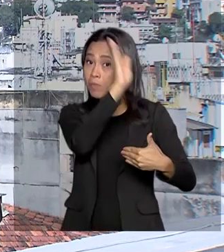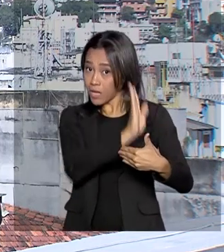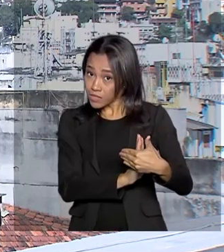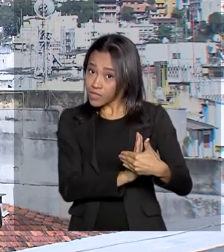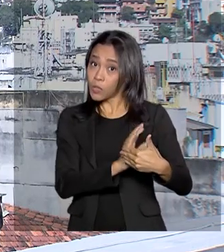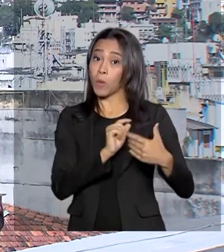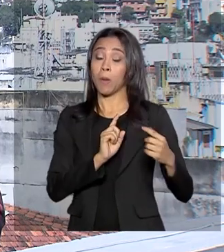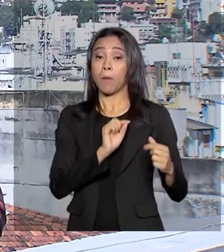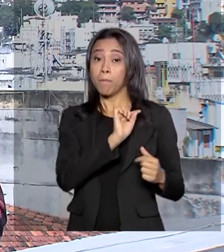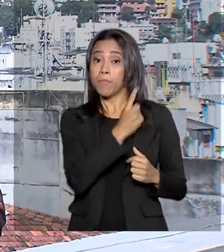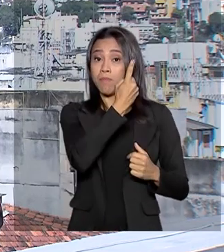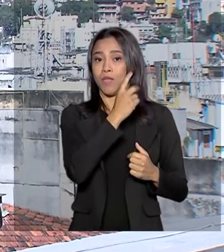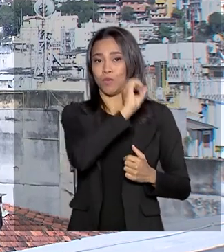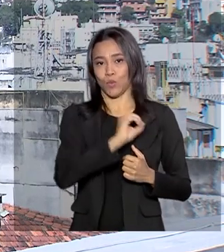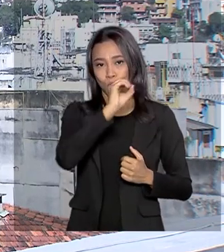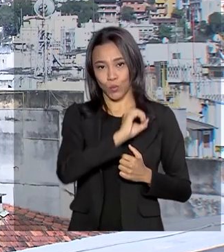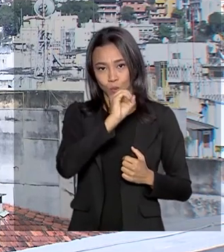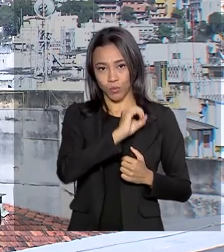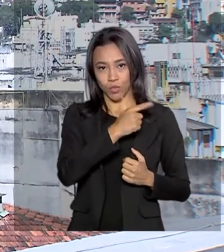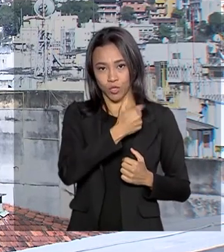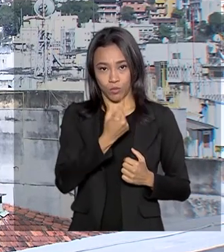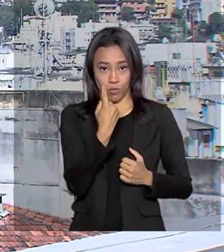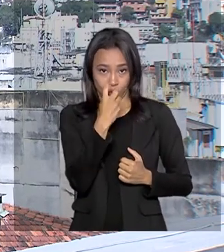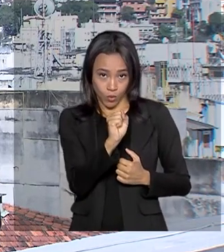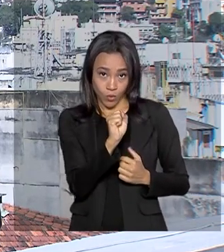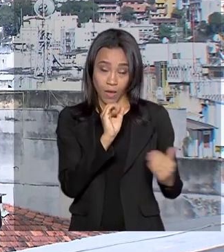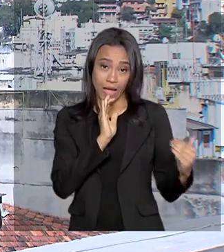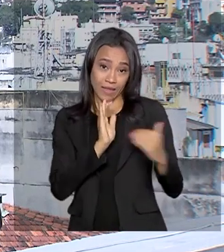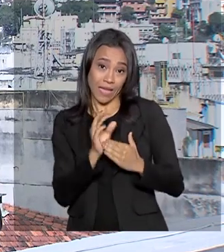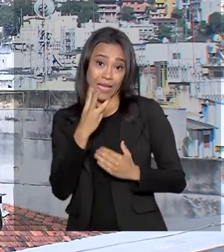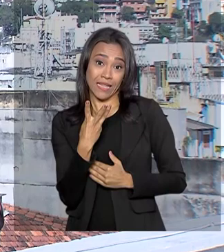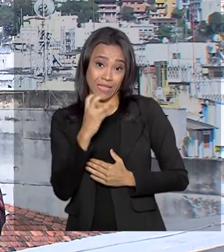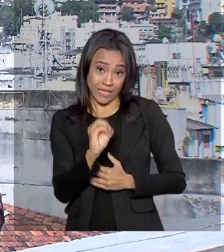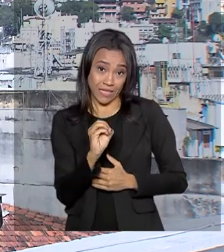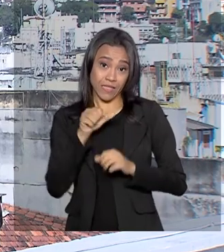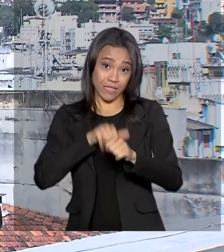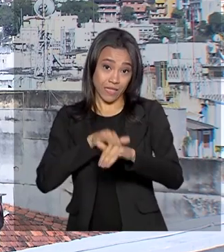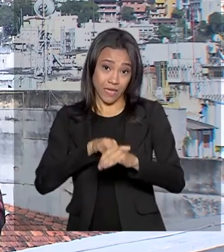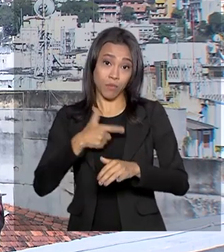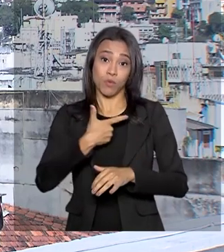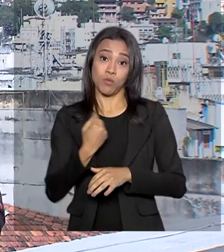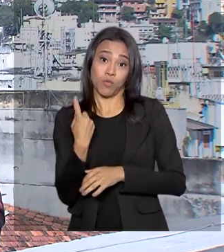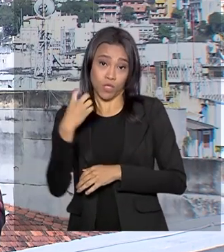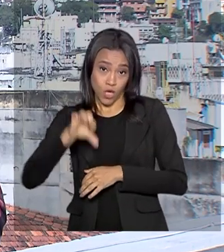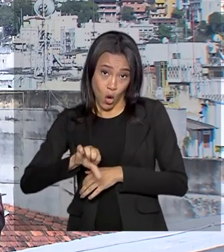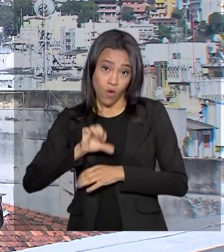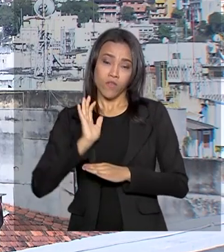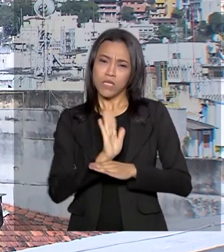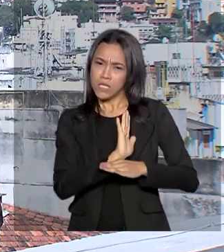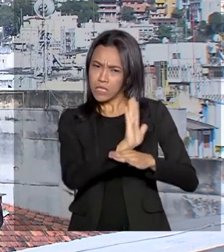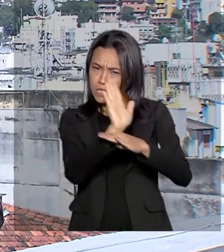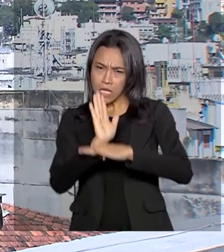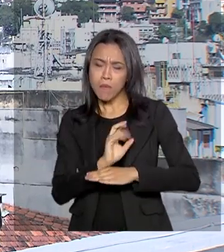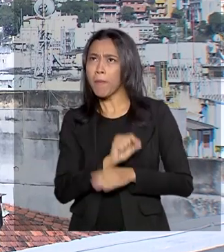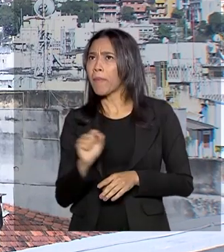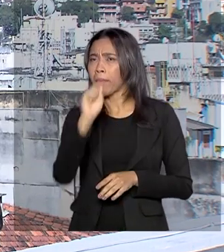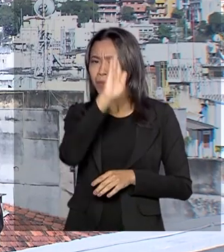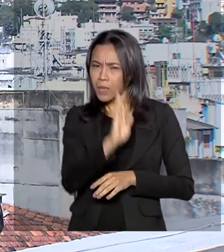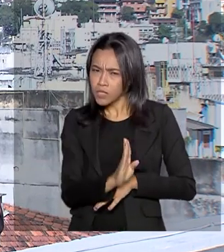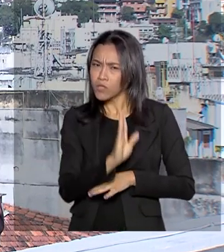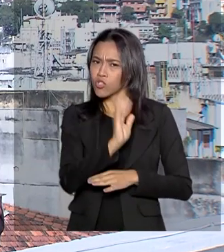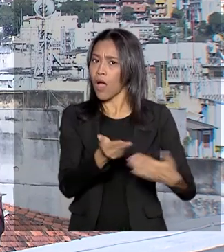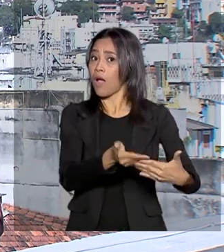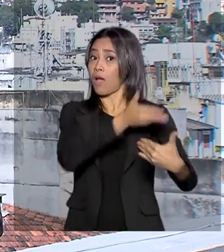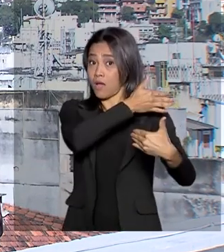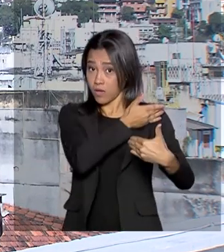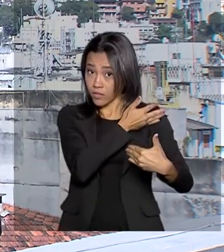entre 1º de outubro de 2018 e 30 de setembro de 2019, em sala de cinema comercial. Filmes que foram